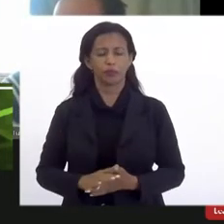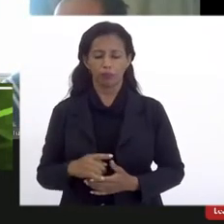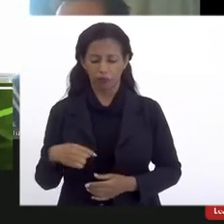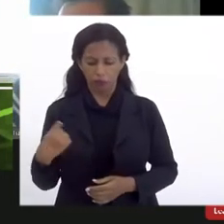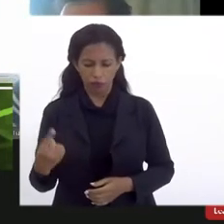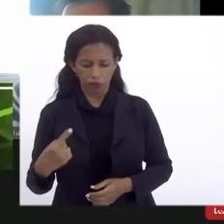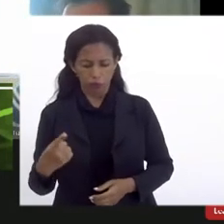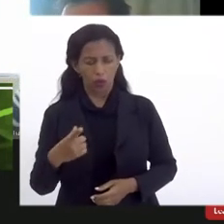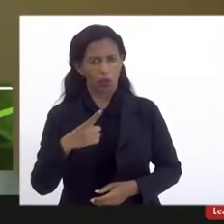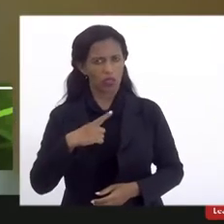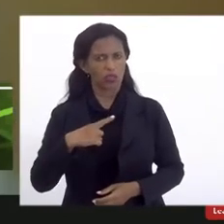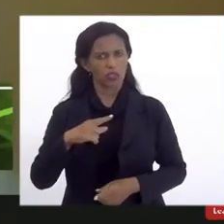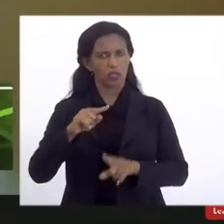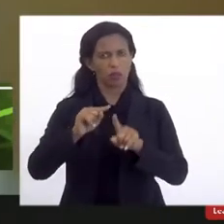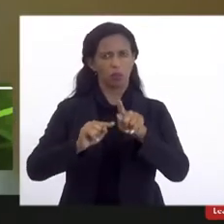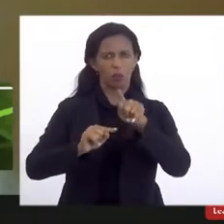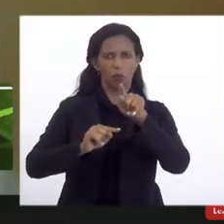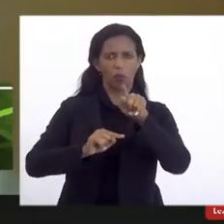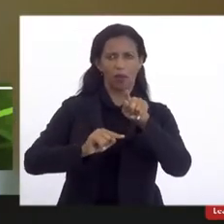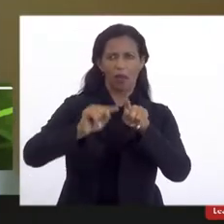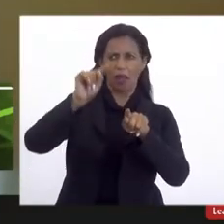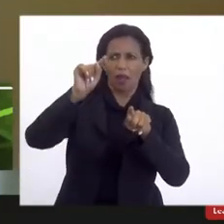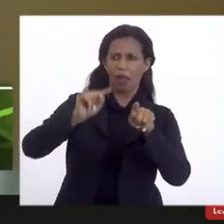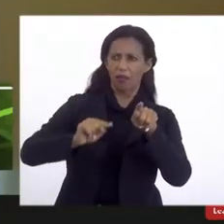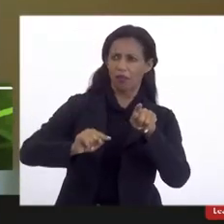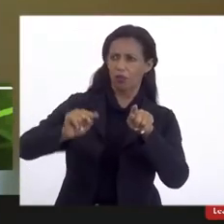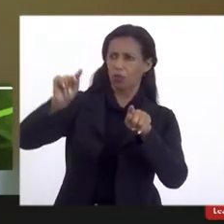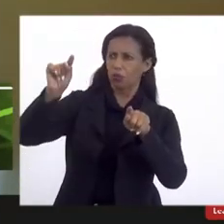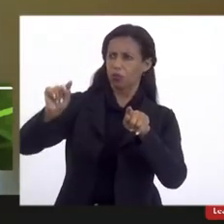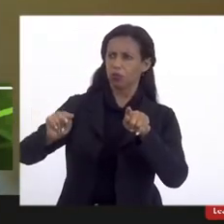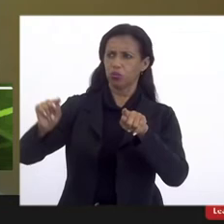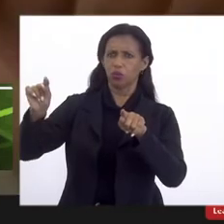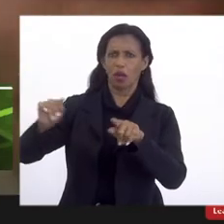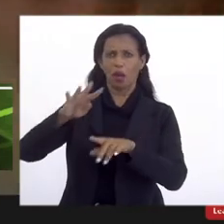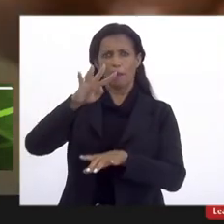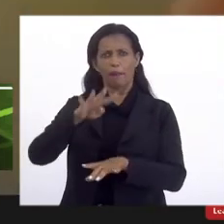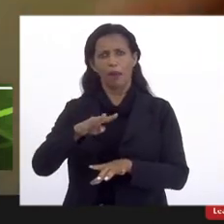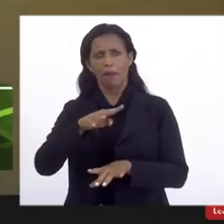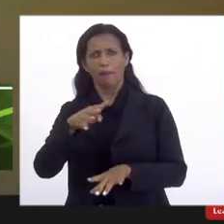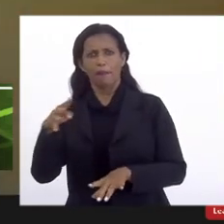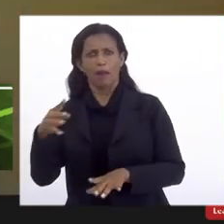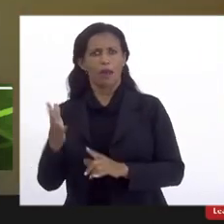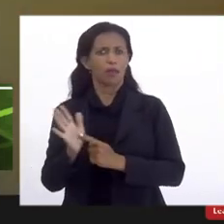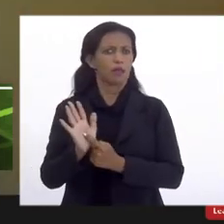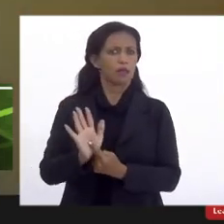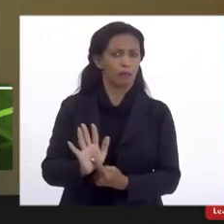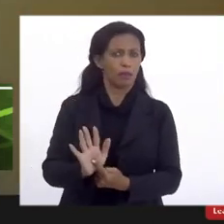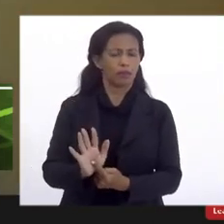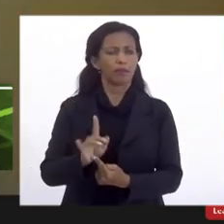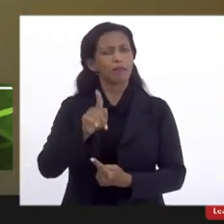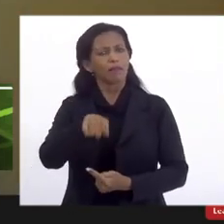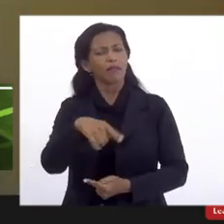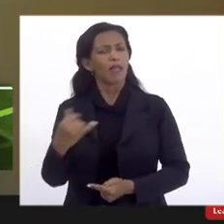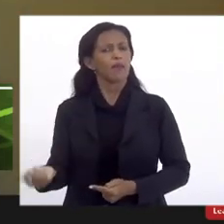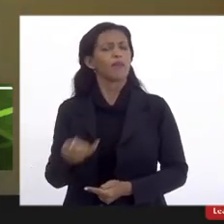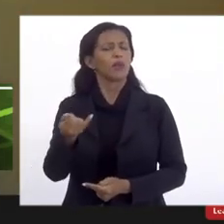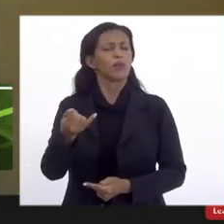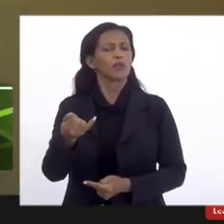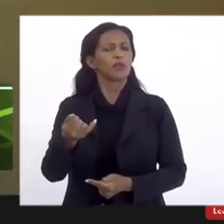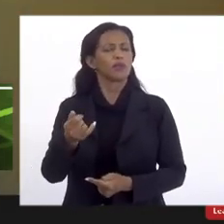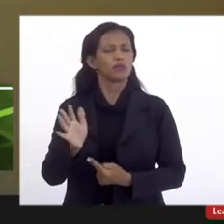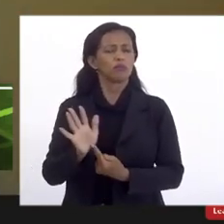nós temos um gráfico que mostra exatamente esse nosso potencial. É importante ressaltar esse nosso potencial